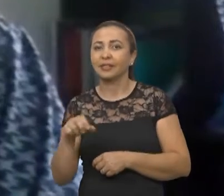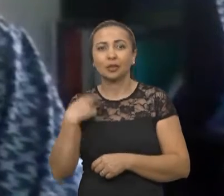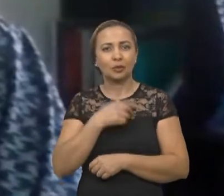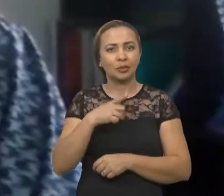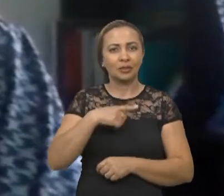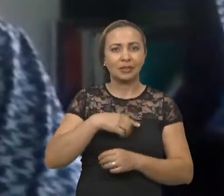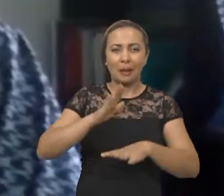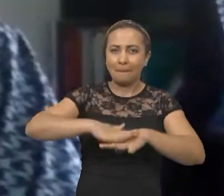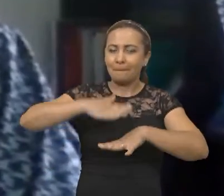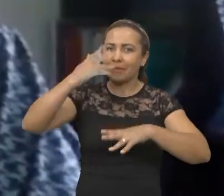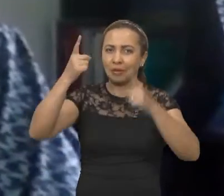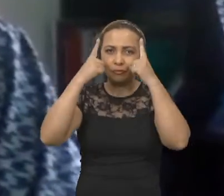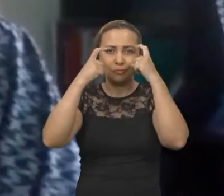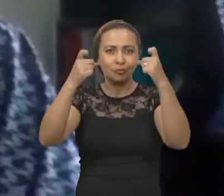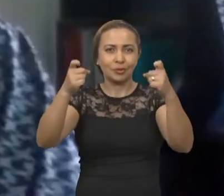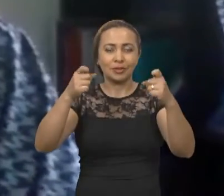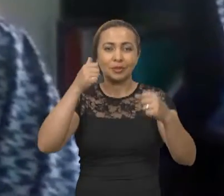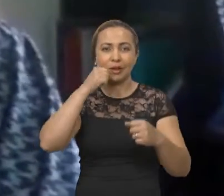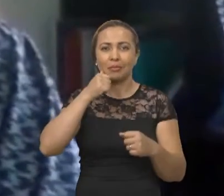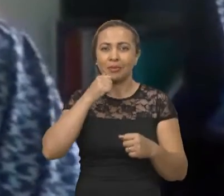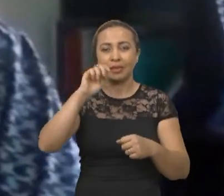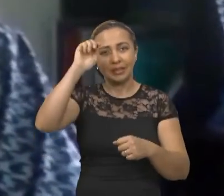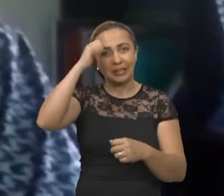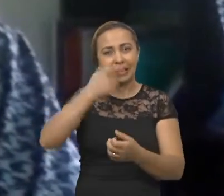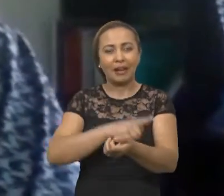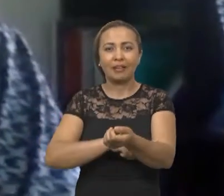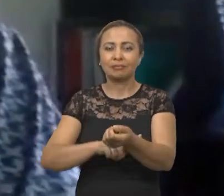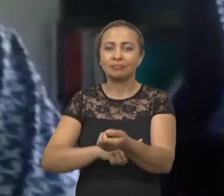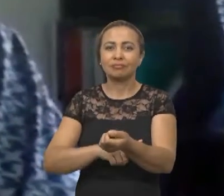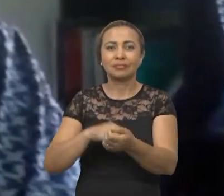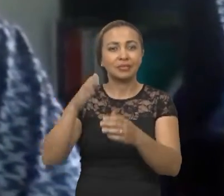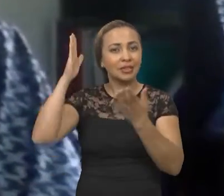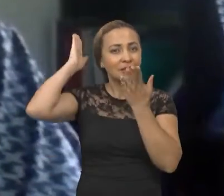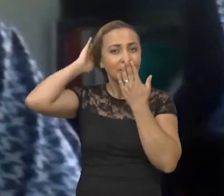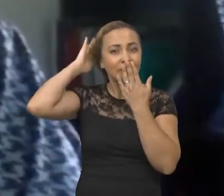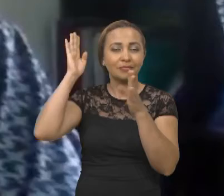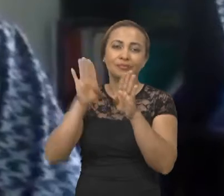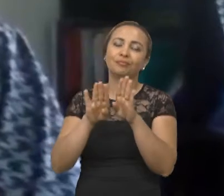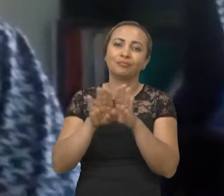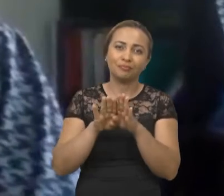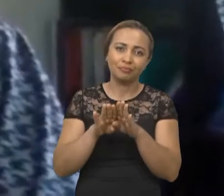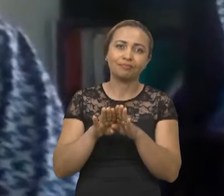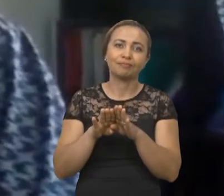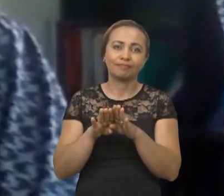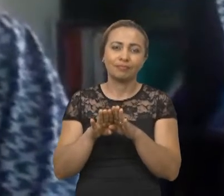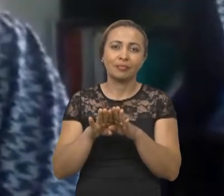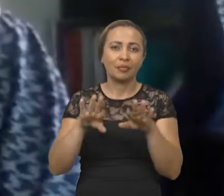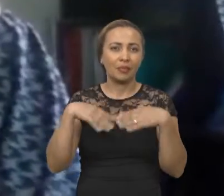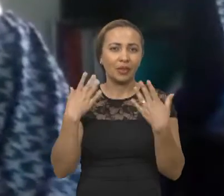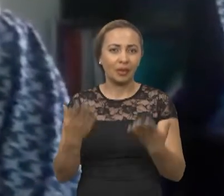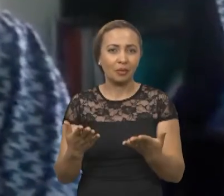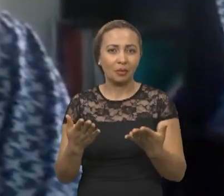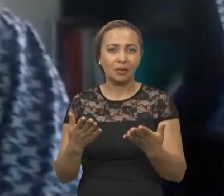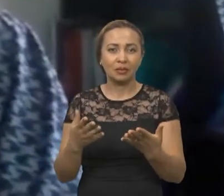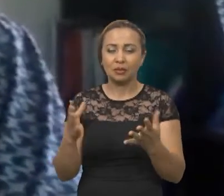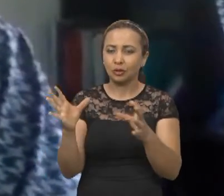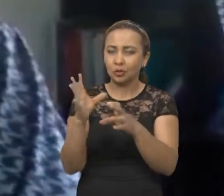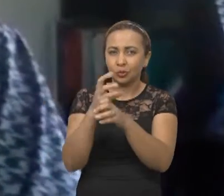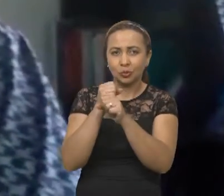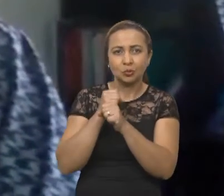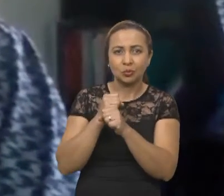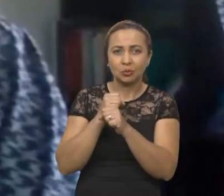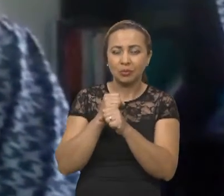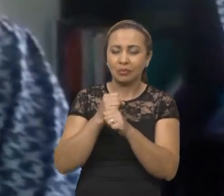a gente tem uma maior violência com as mulheres negras, com as mulheres indígenas, também, quando se